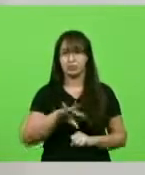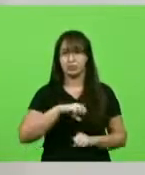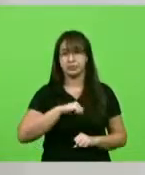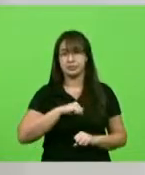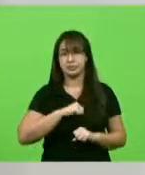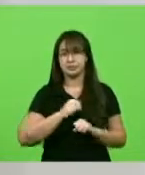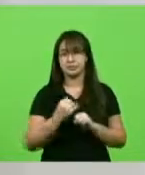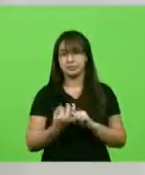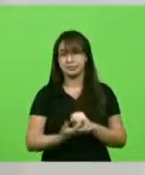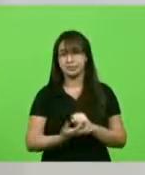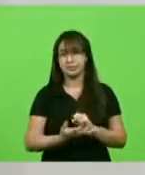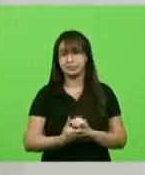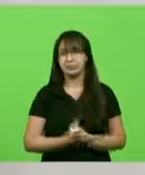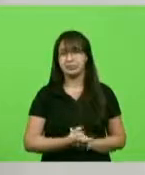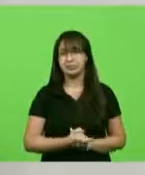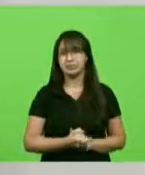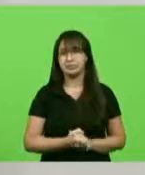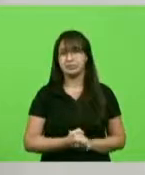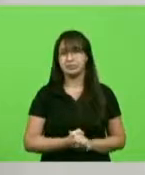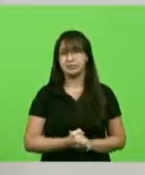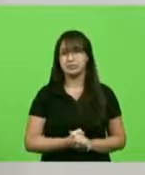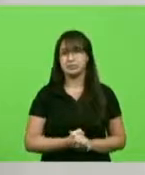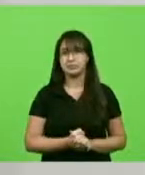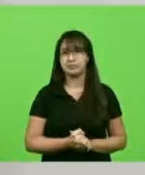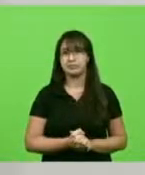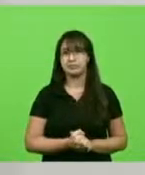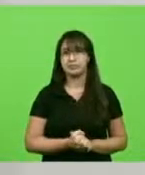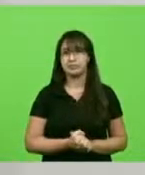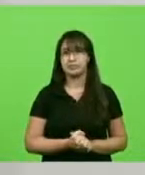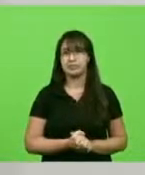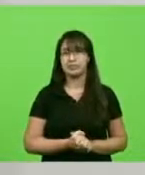Os mecanismos de proteção continuam.